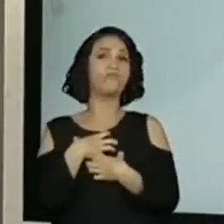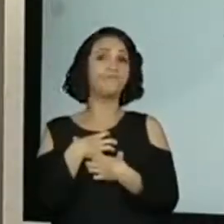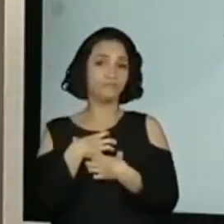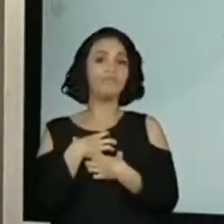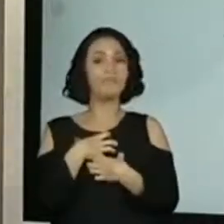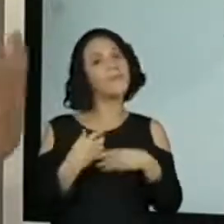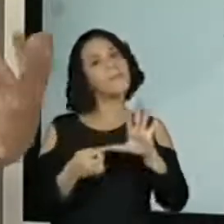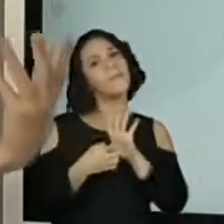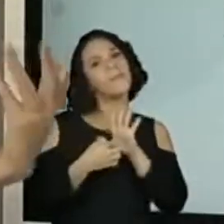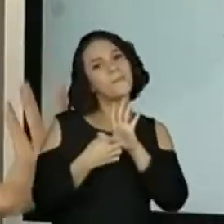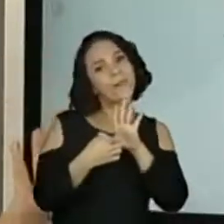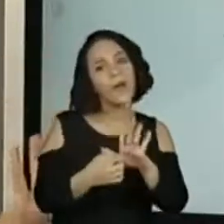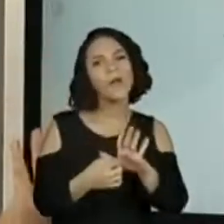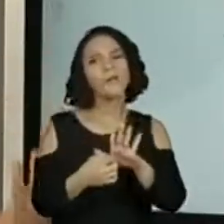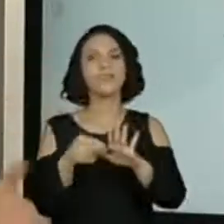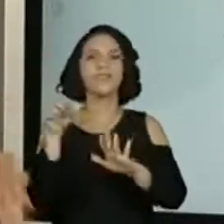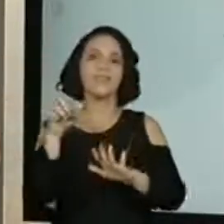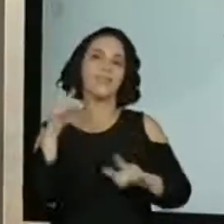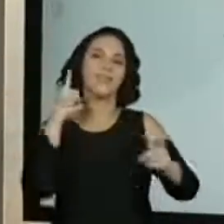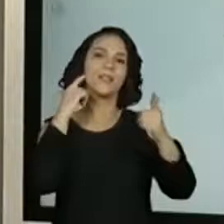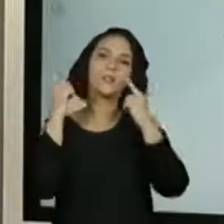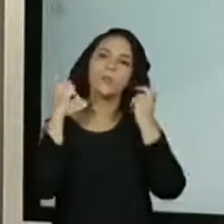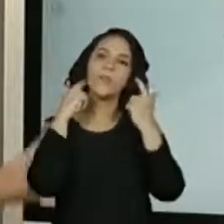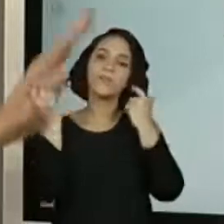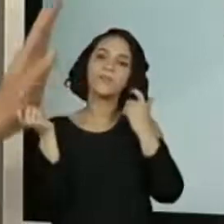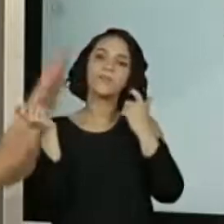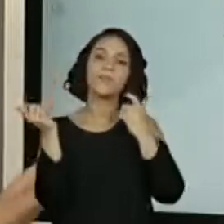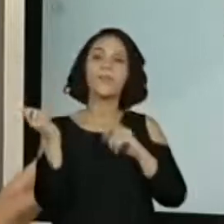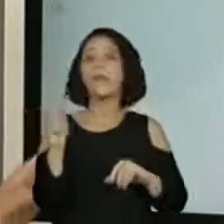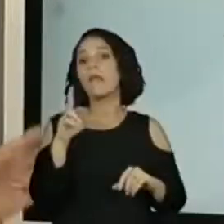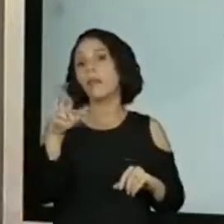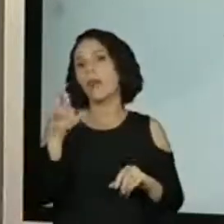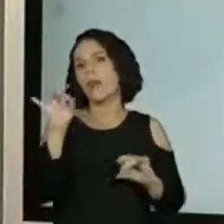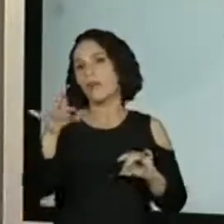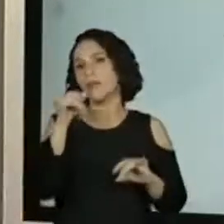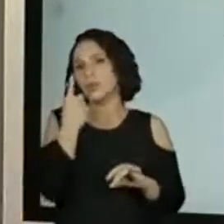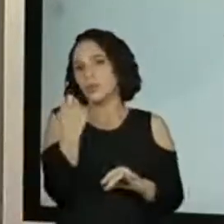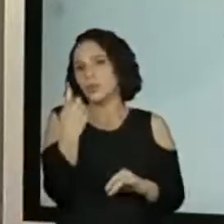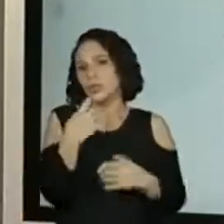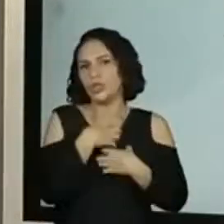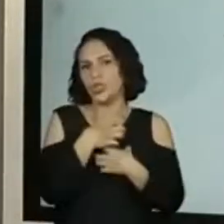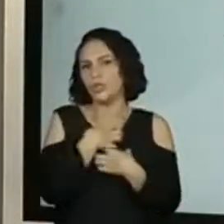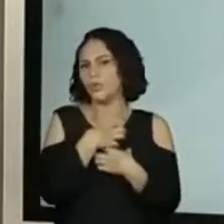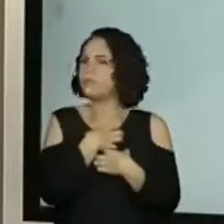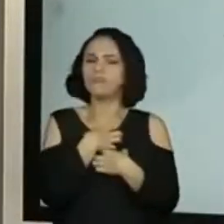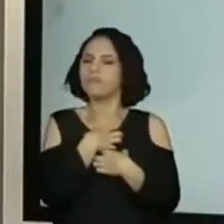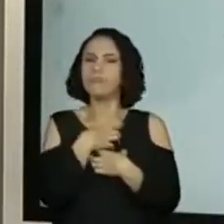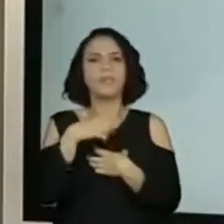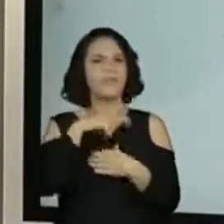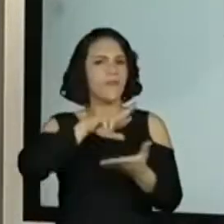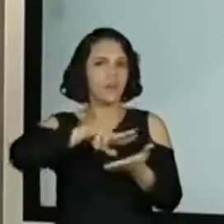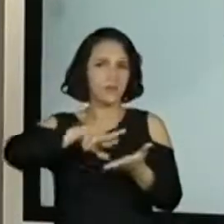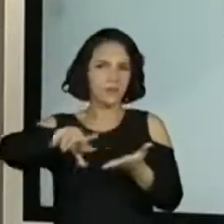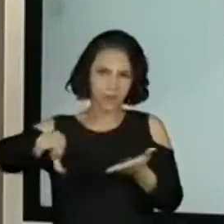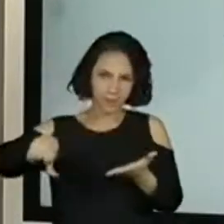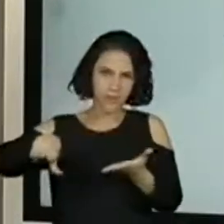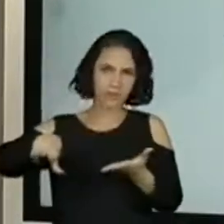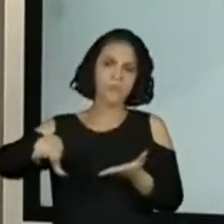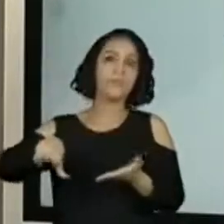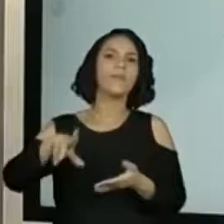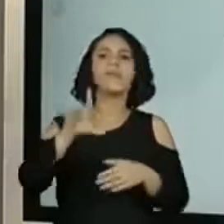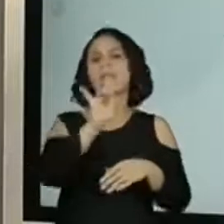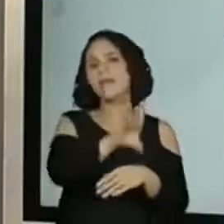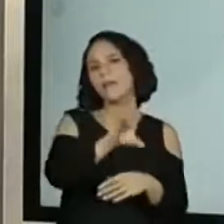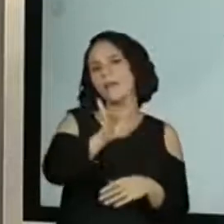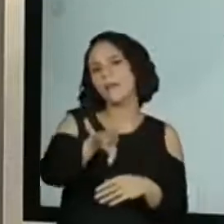de representar esses sons. Não necessariamente desta forma como a gente apresentou aqui. Cada um deles vai buscar